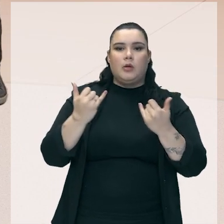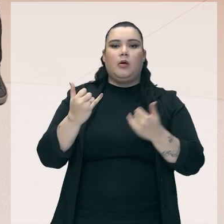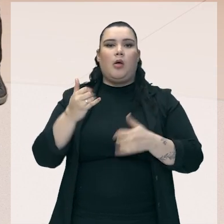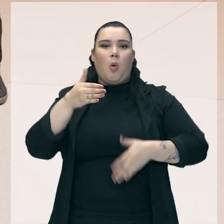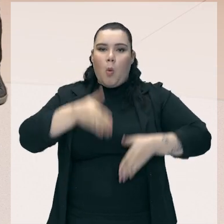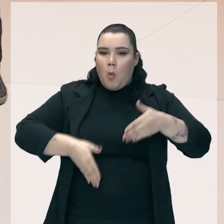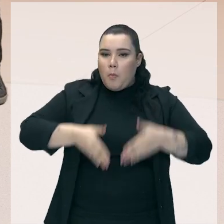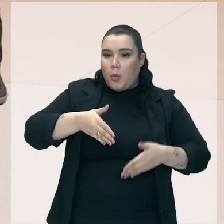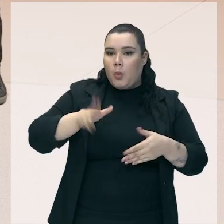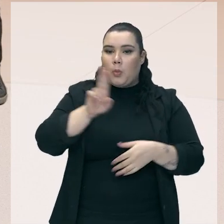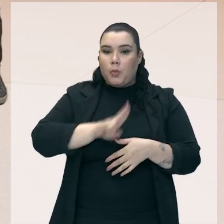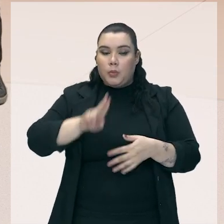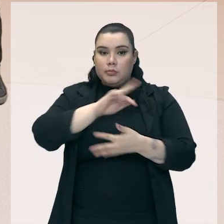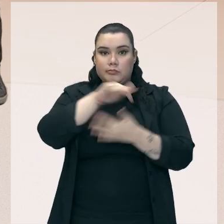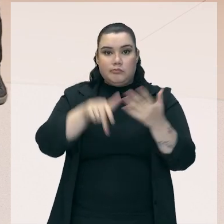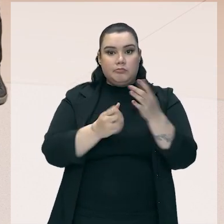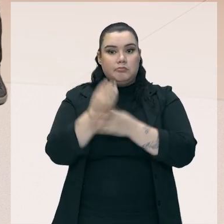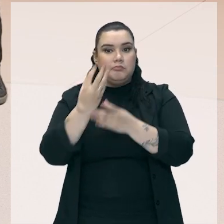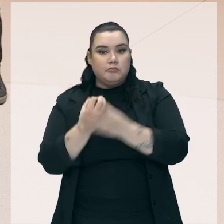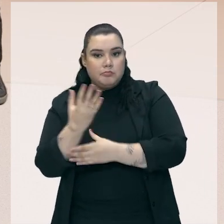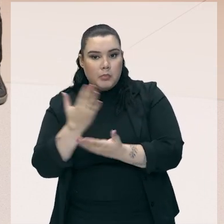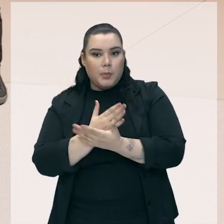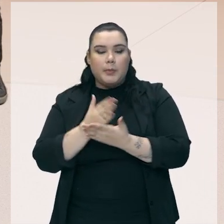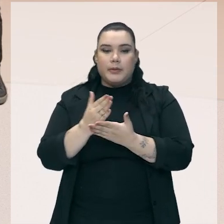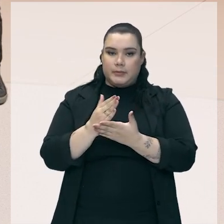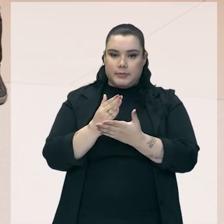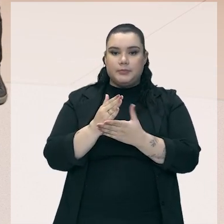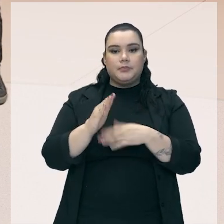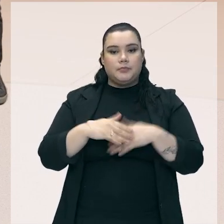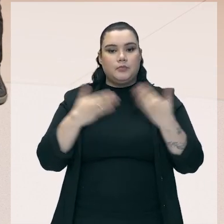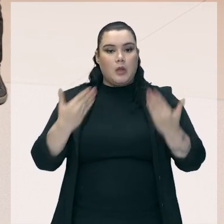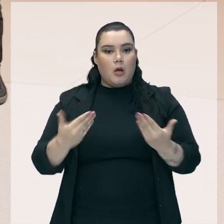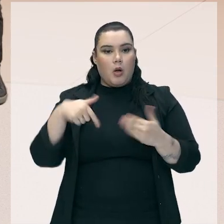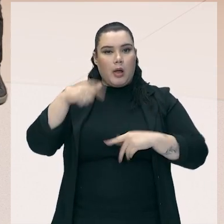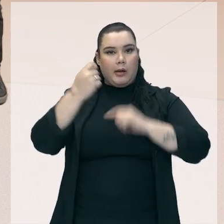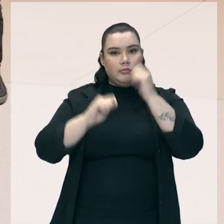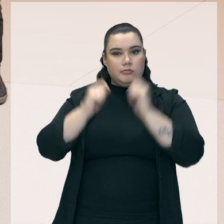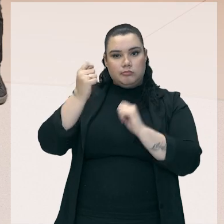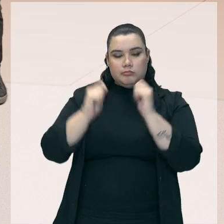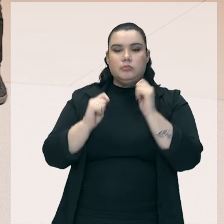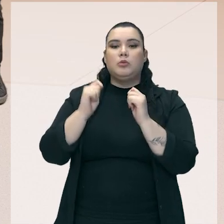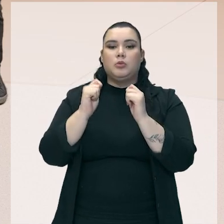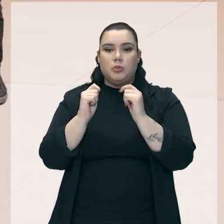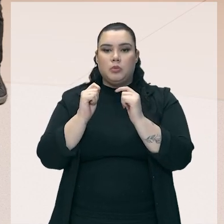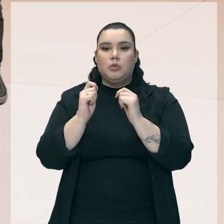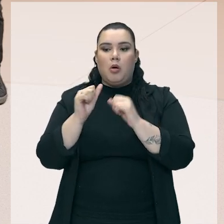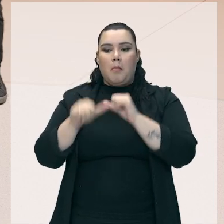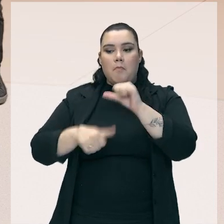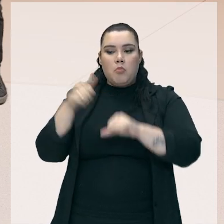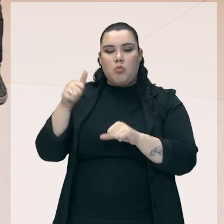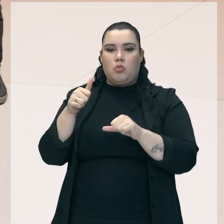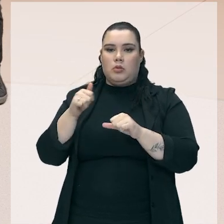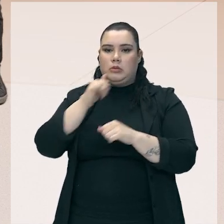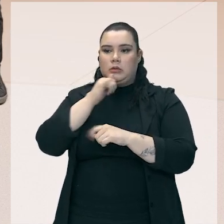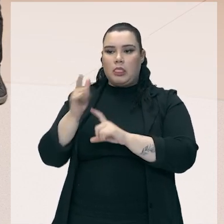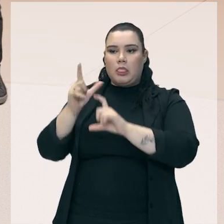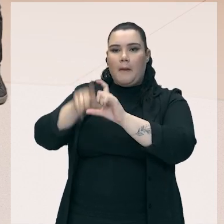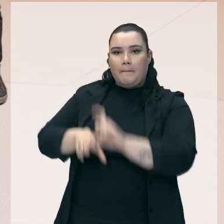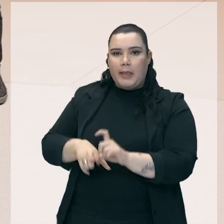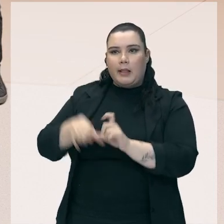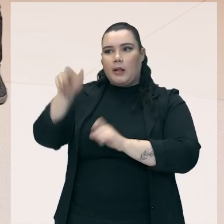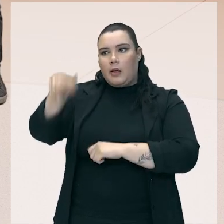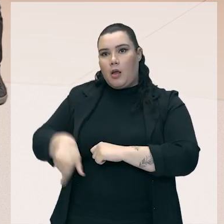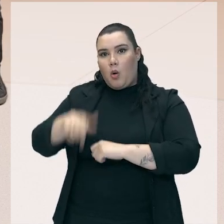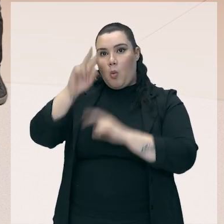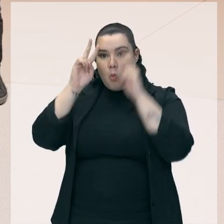robótica, começa a surgir nessas áreas. Então a indústria vai deixando de ser tão dependente de trabalhadores em